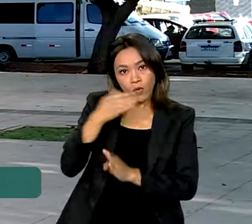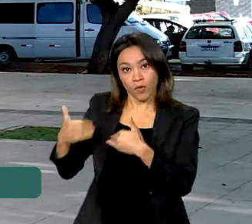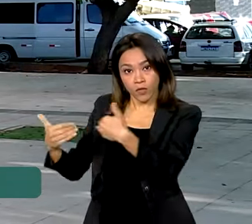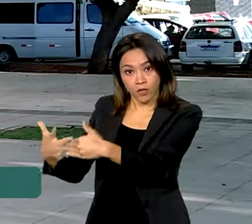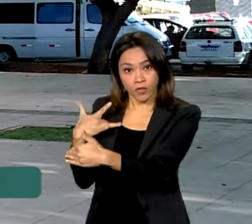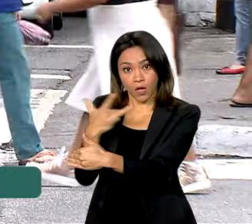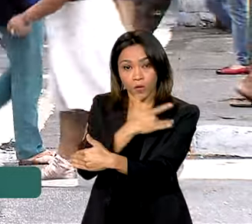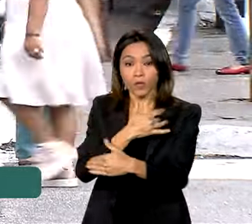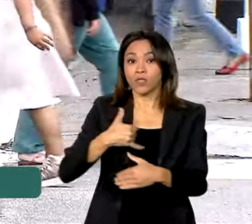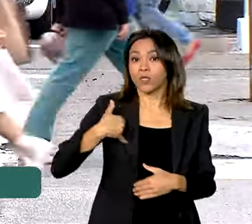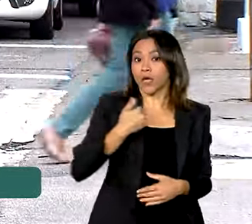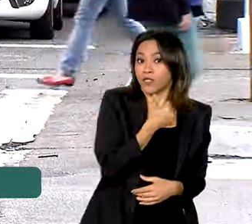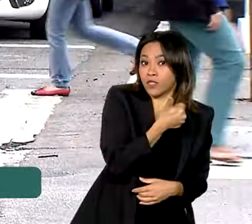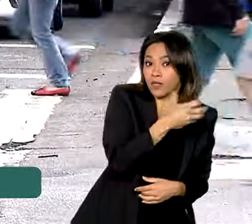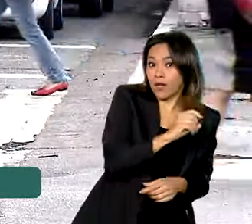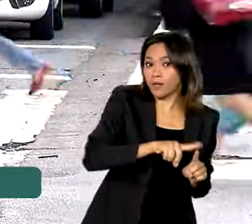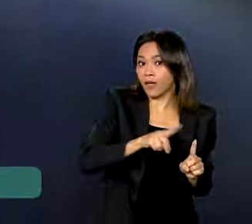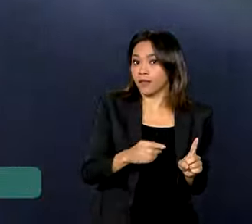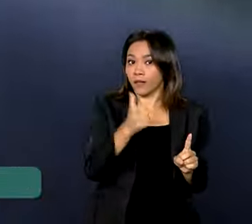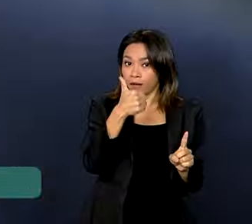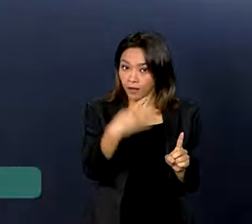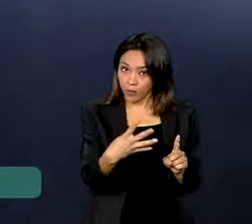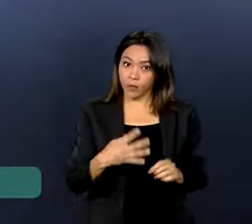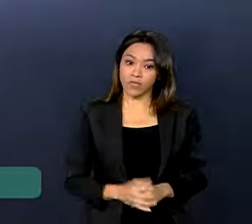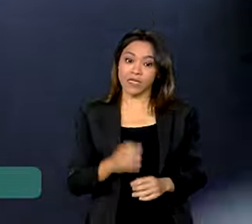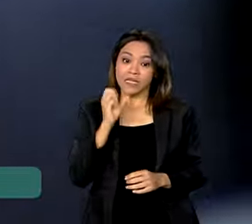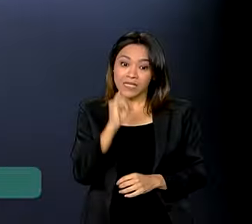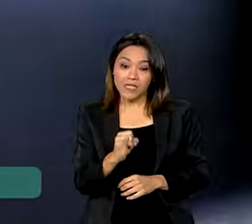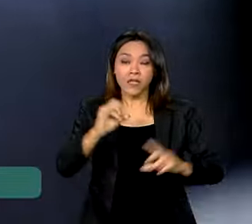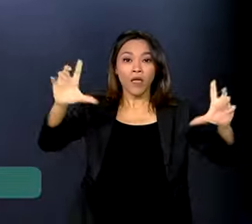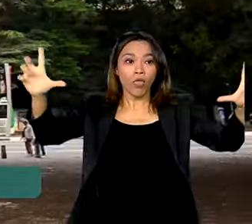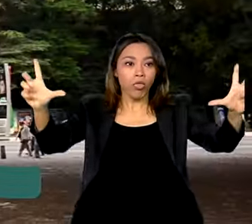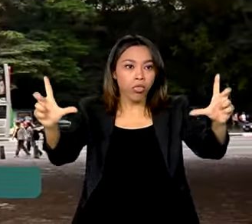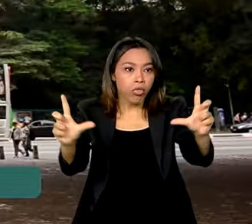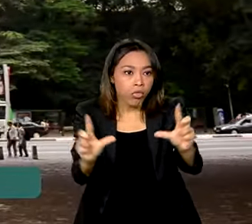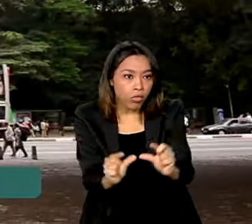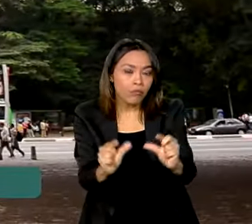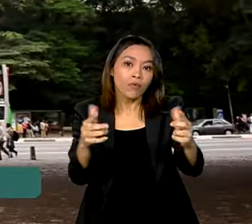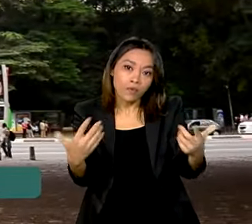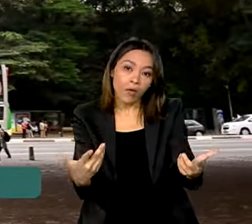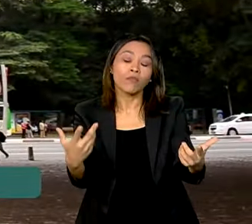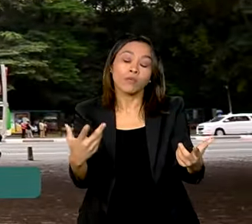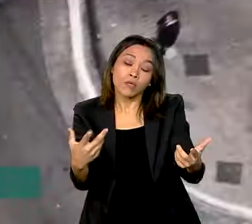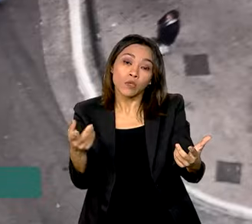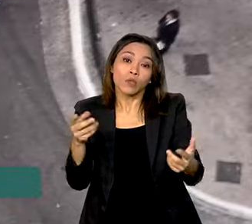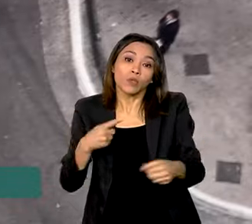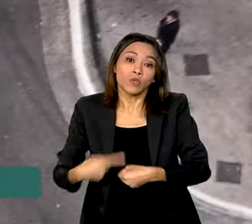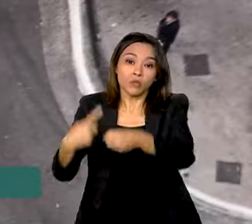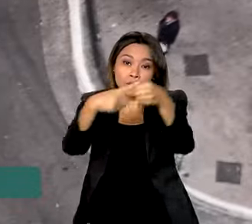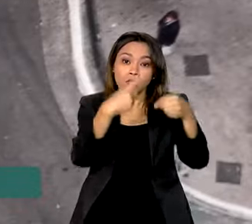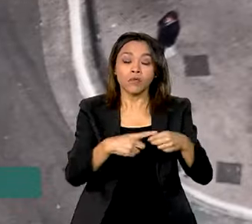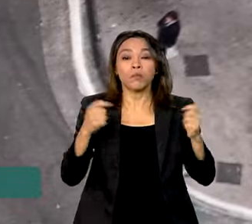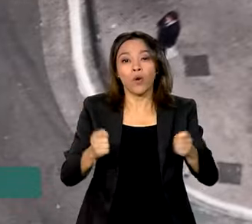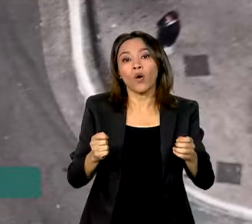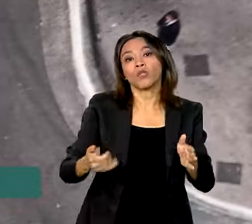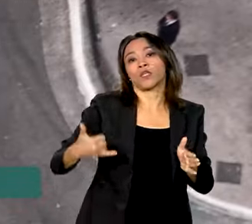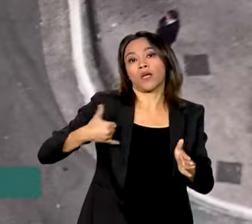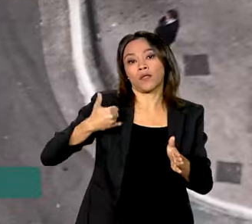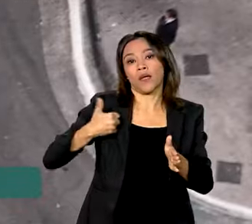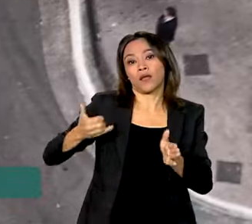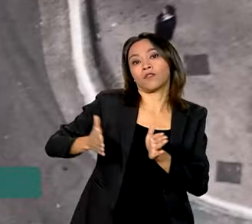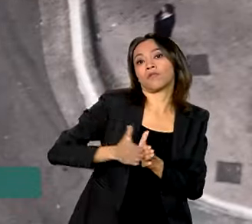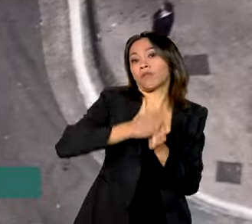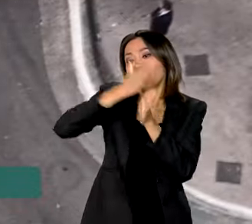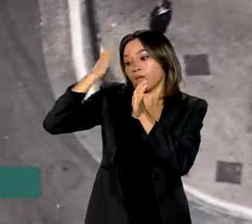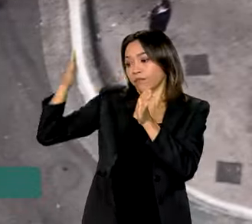14 anos. Caso a adesão permaneça baixa, os municípios também vão poder ampliar a imunização para o público